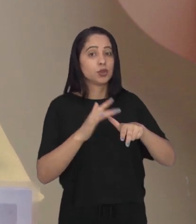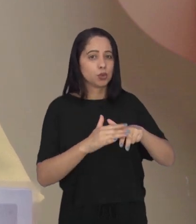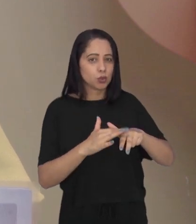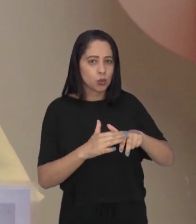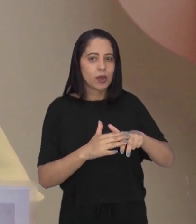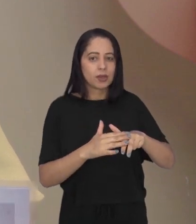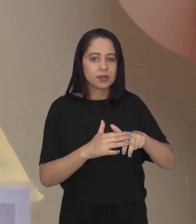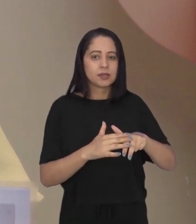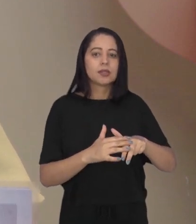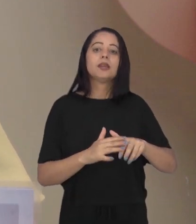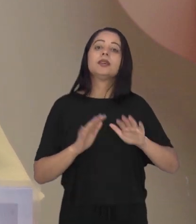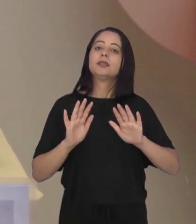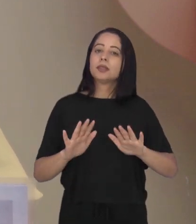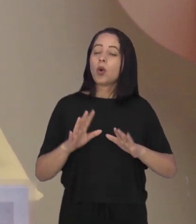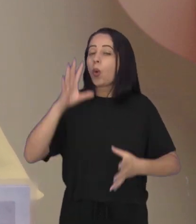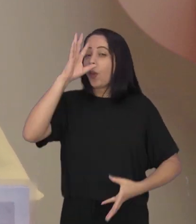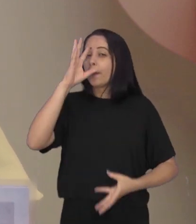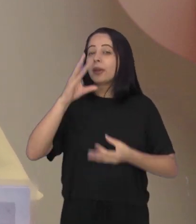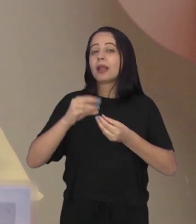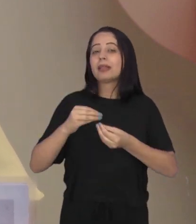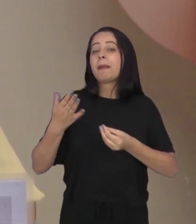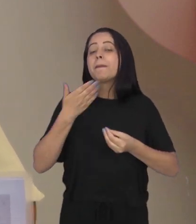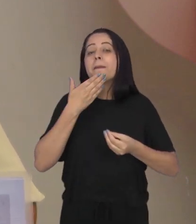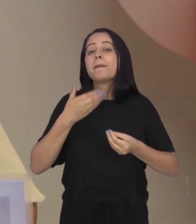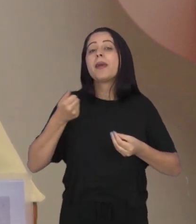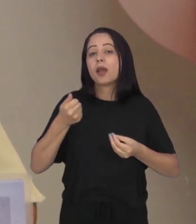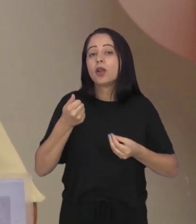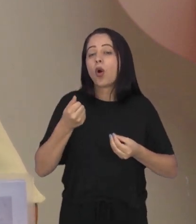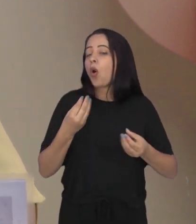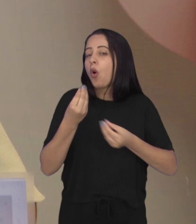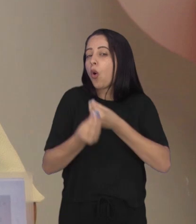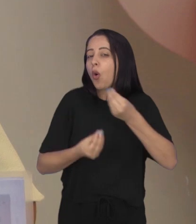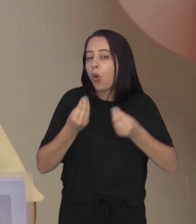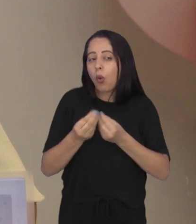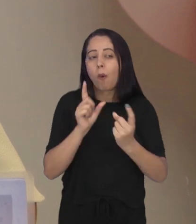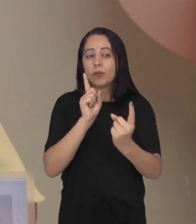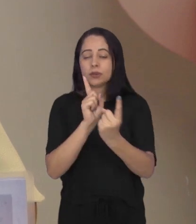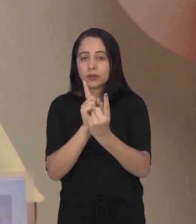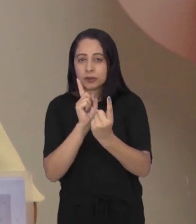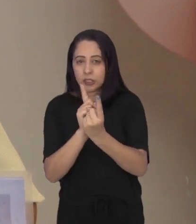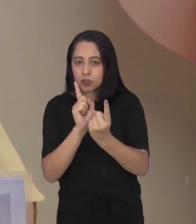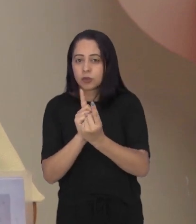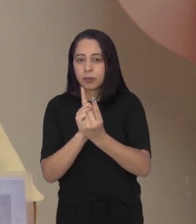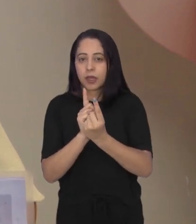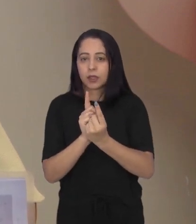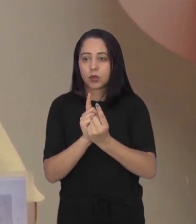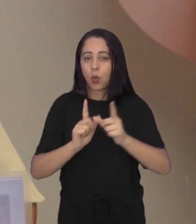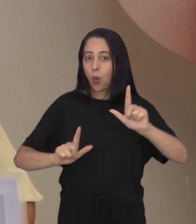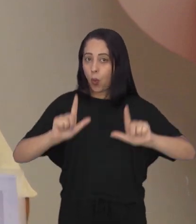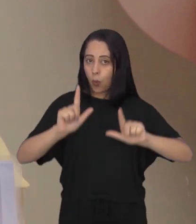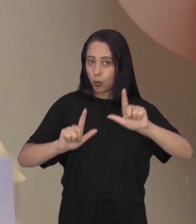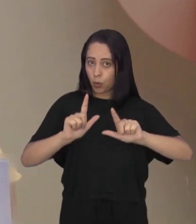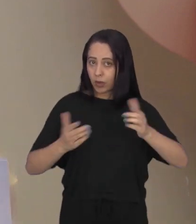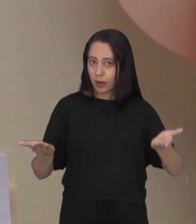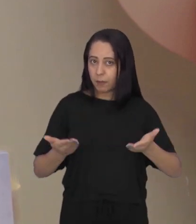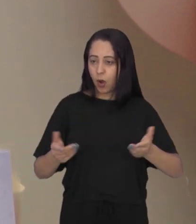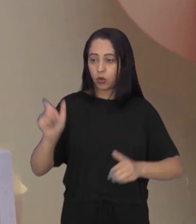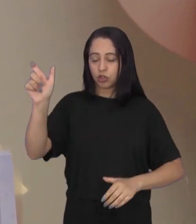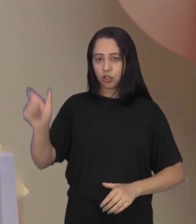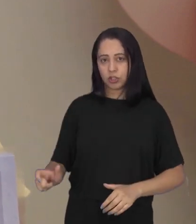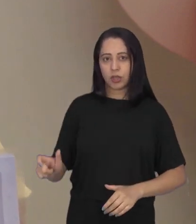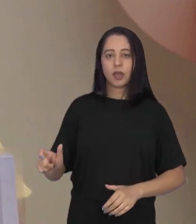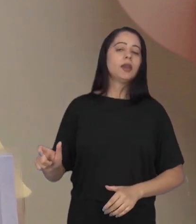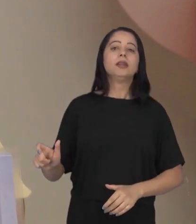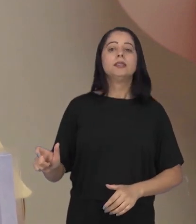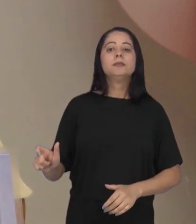tratamento de saúde de alguém da família. E para entender como funciona esse tipo de serviço, o De Bem Com Você